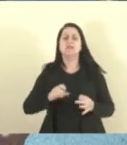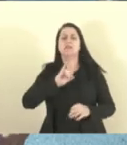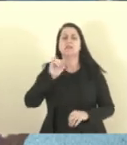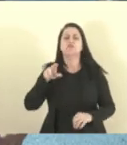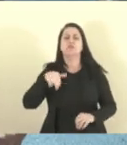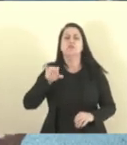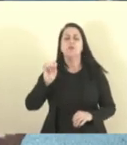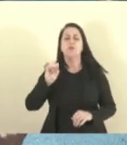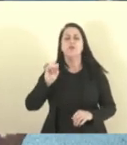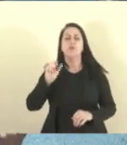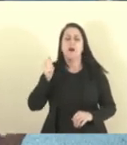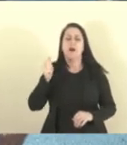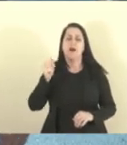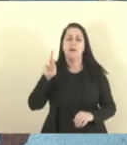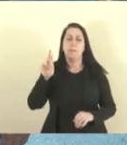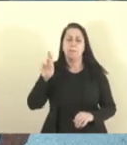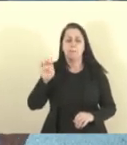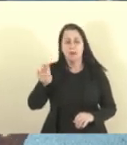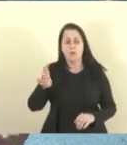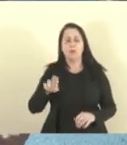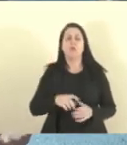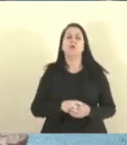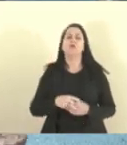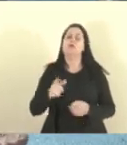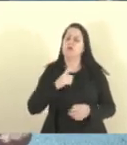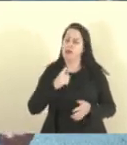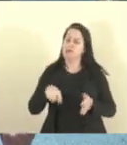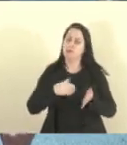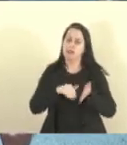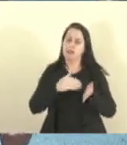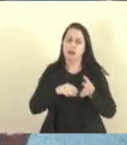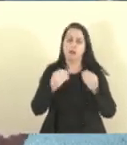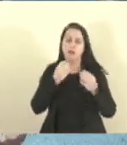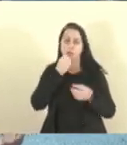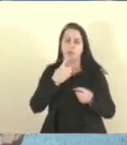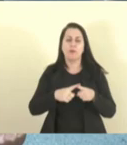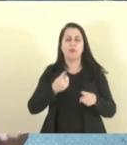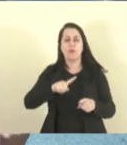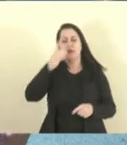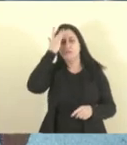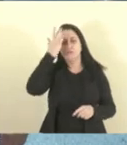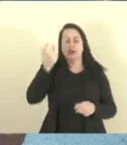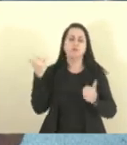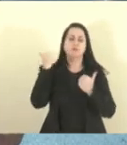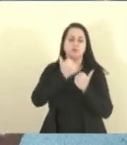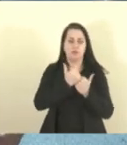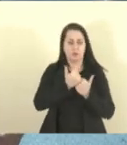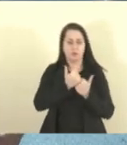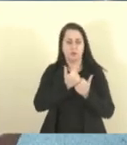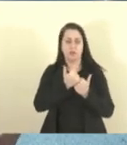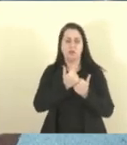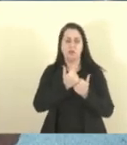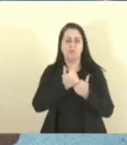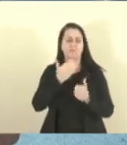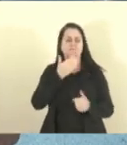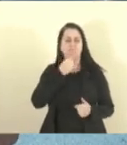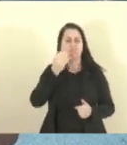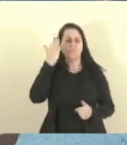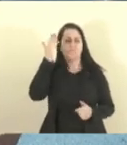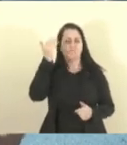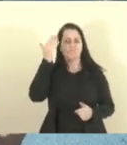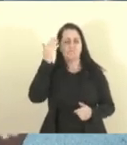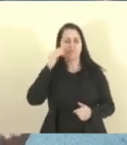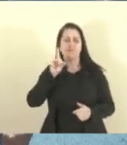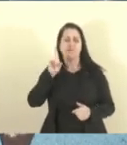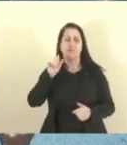que tem sido um secretário muito bom, porque não é fácil você substituir um craque como o Davi